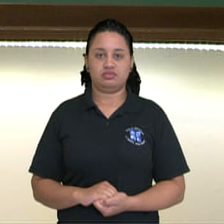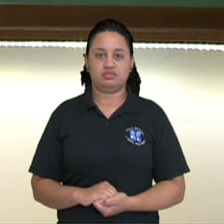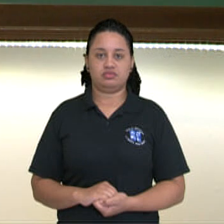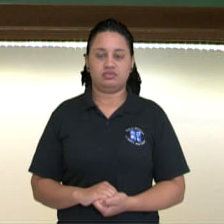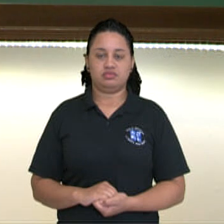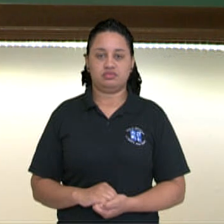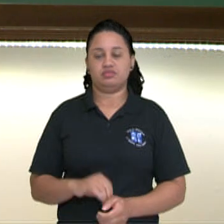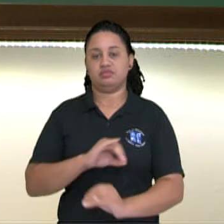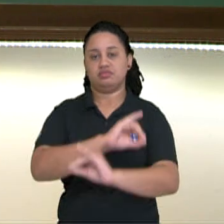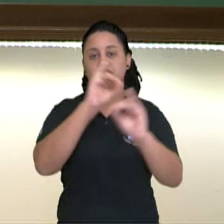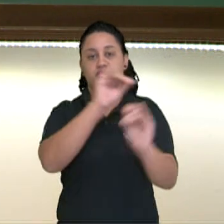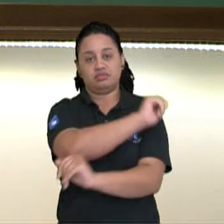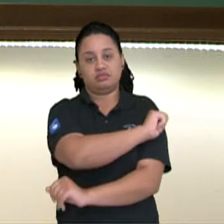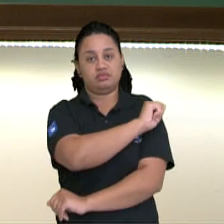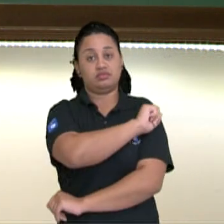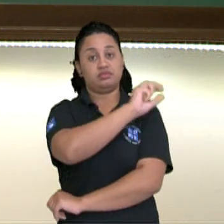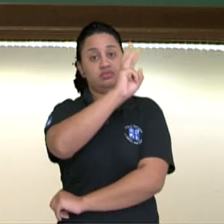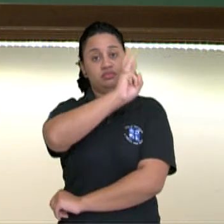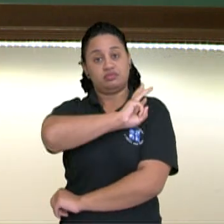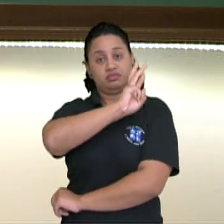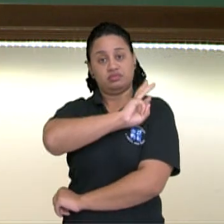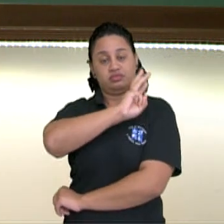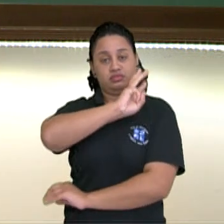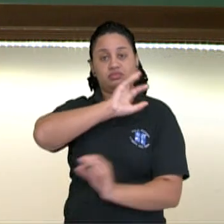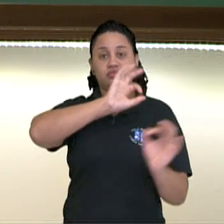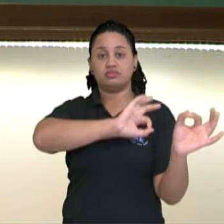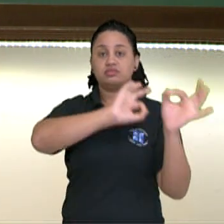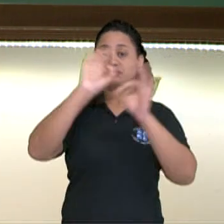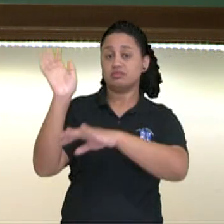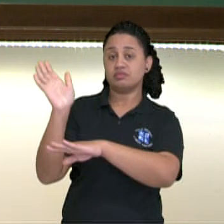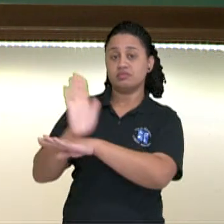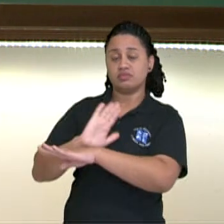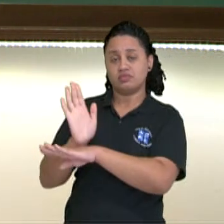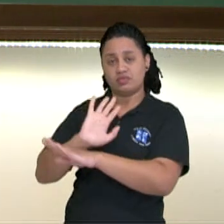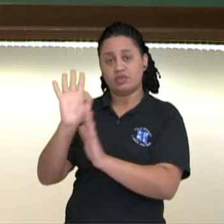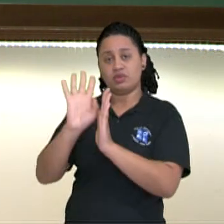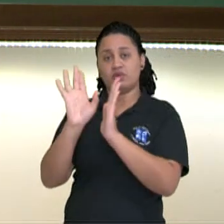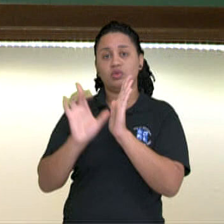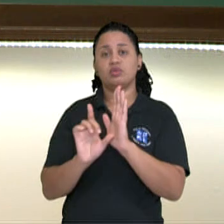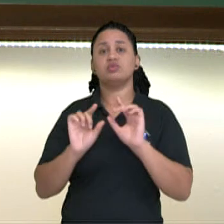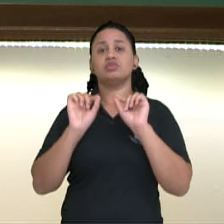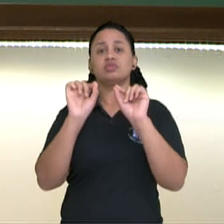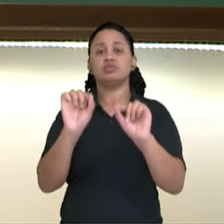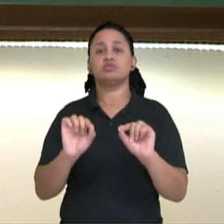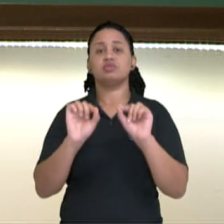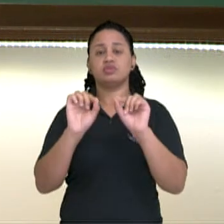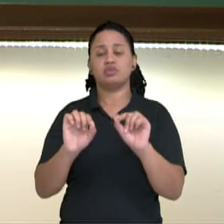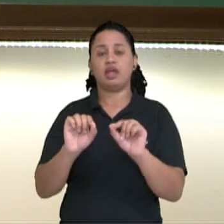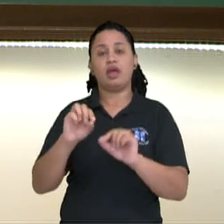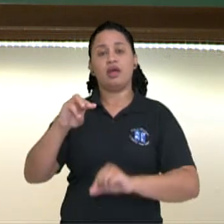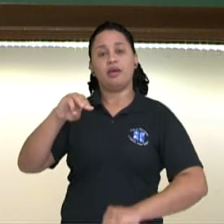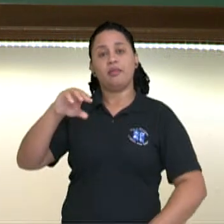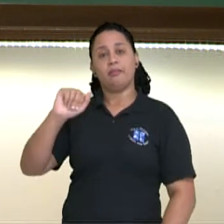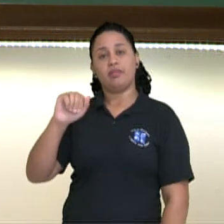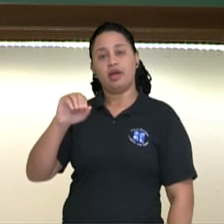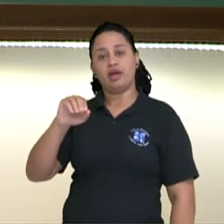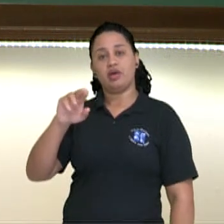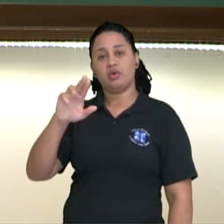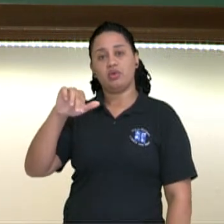Olá, estudantes da terceira série. Neste vídeo vamos falar sobre a obra Macunaíma,